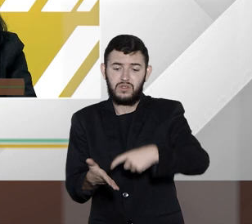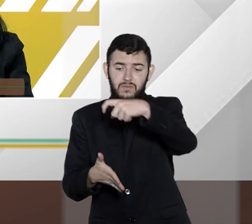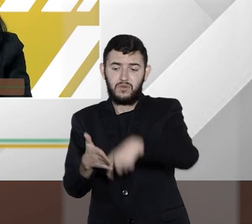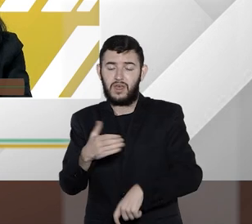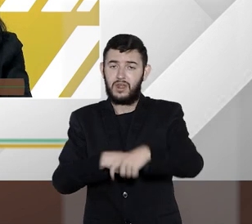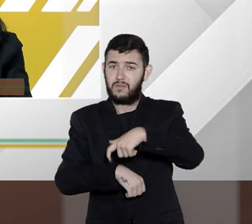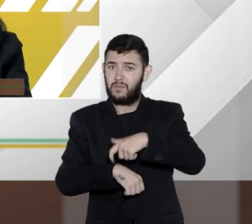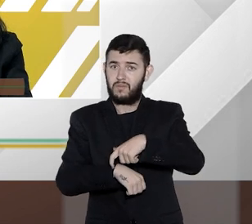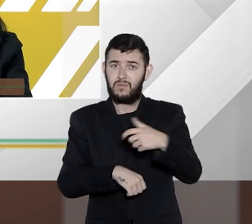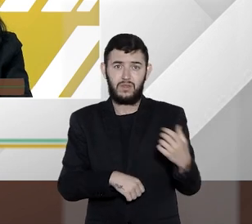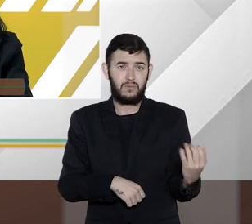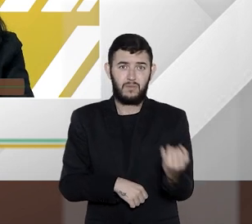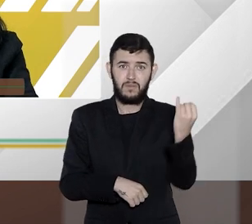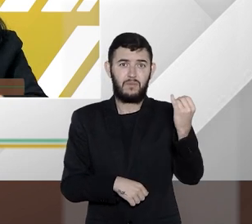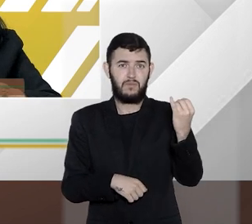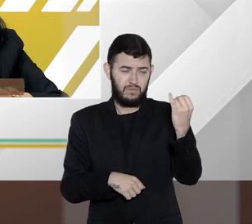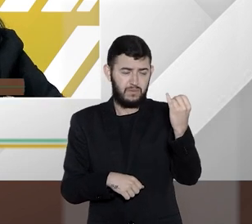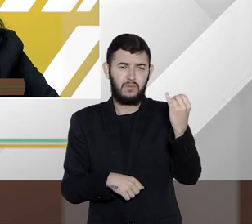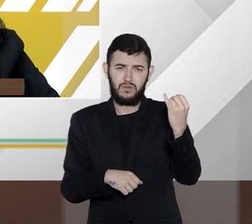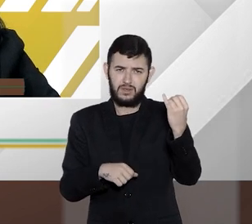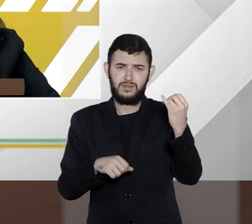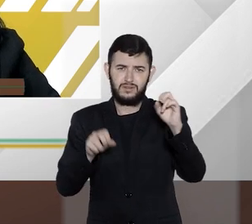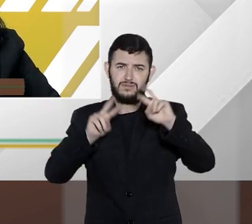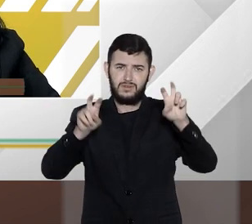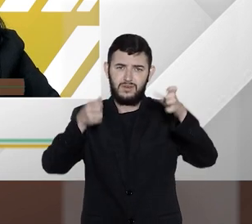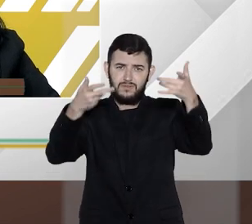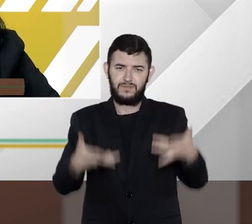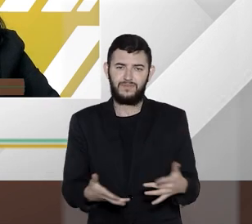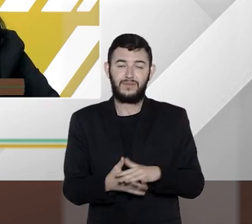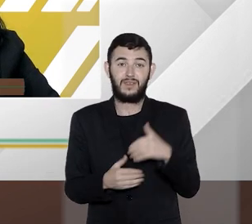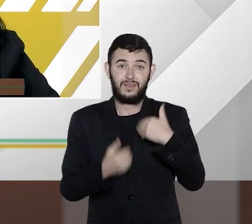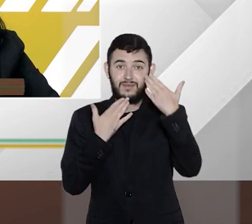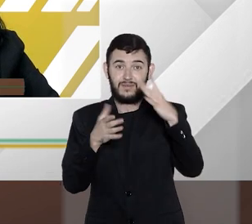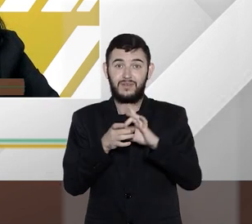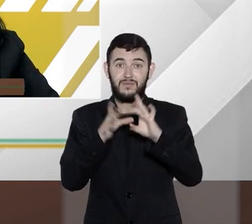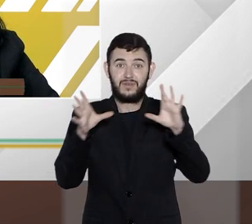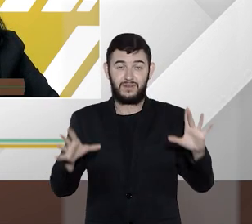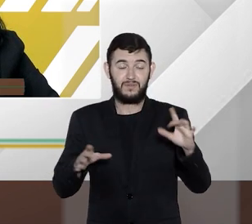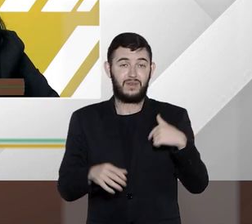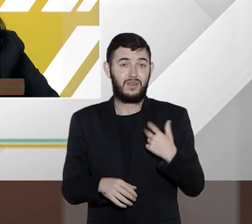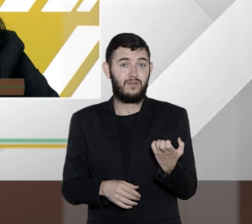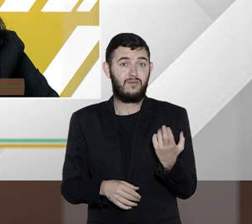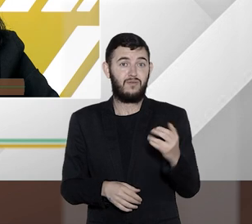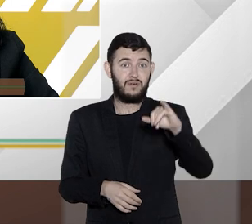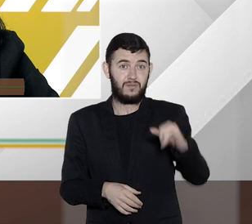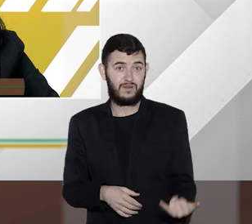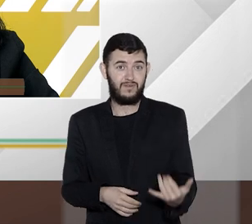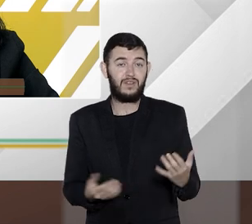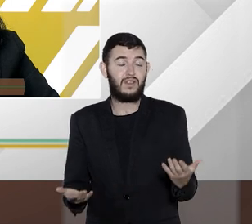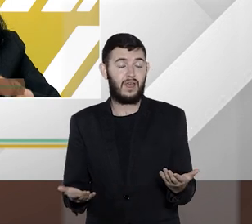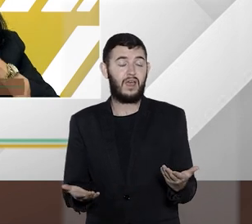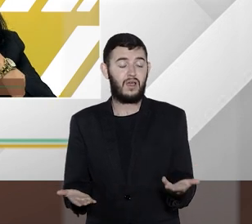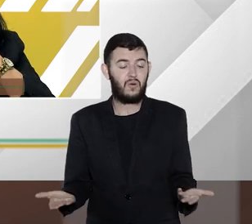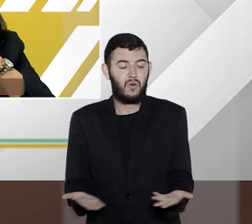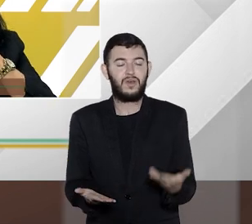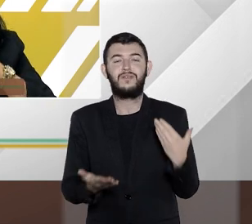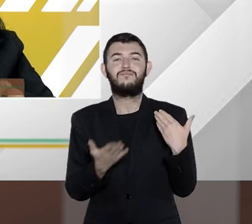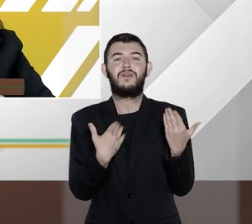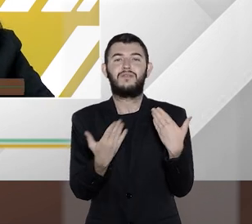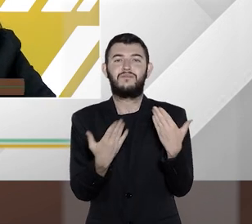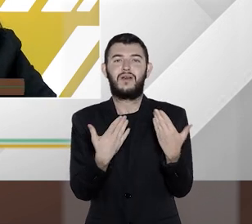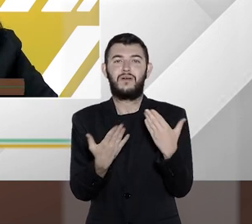agradecemos mais uma vez a participação e disponibilidade, professor Jonathan. Aproveito para começar com você mesmo a nossa